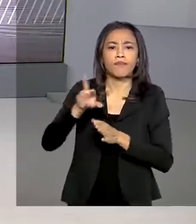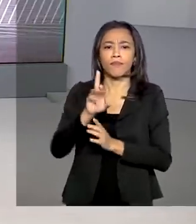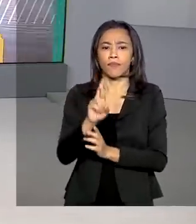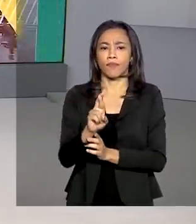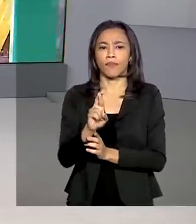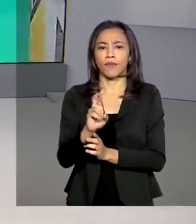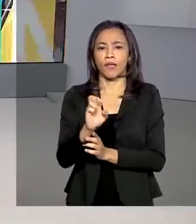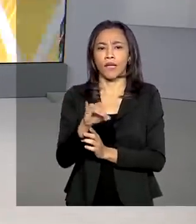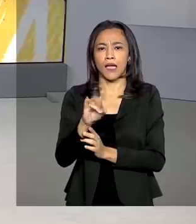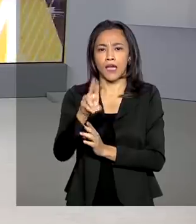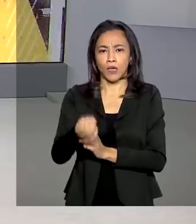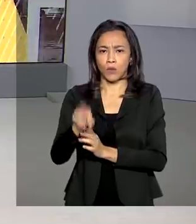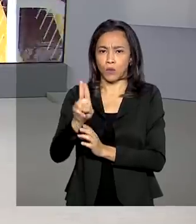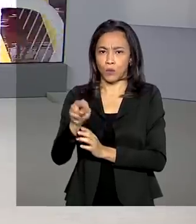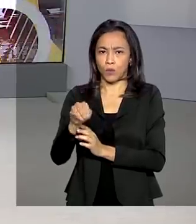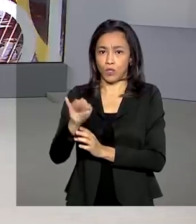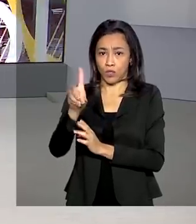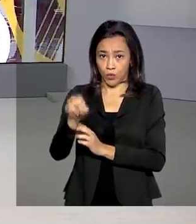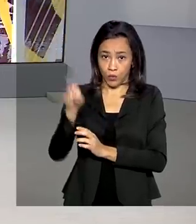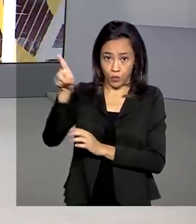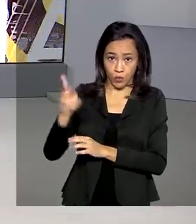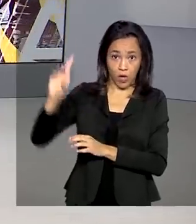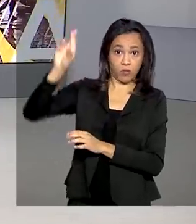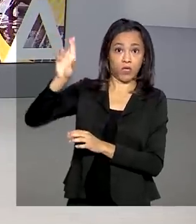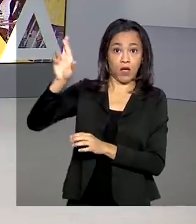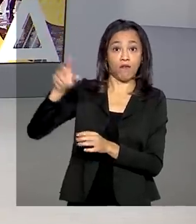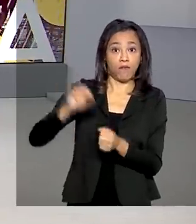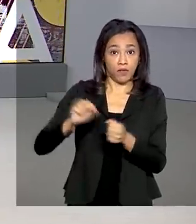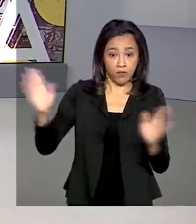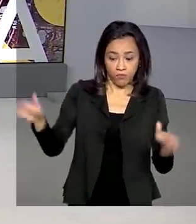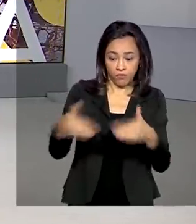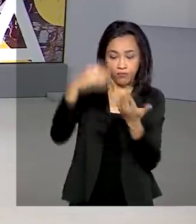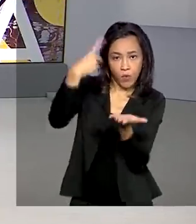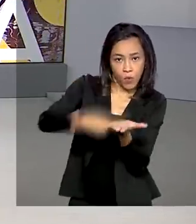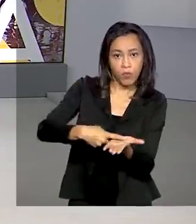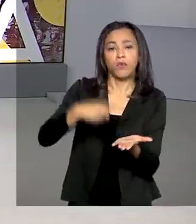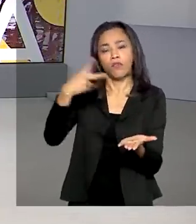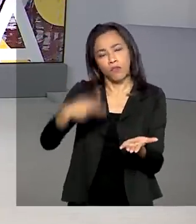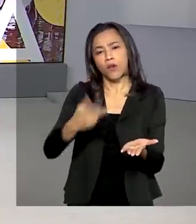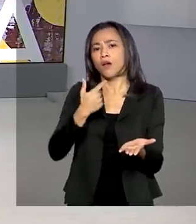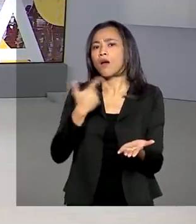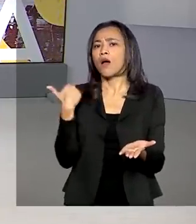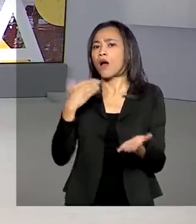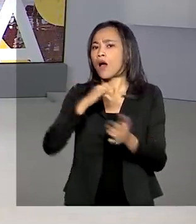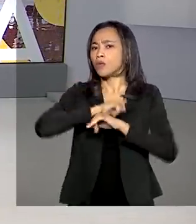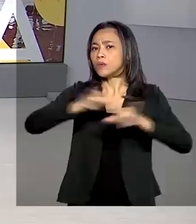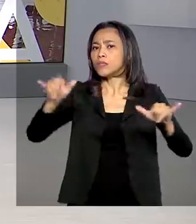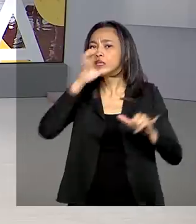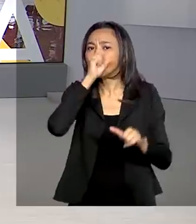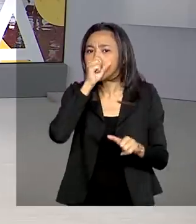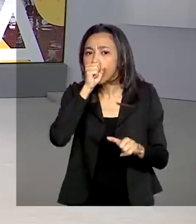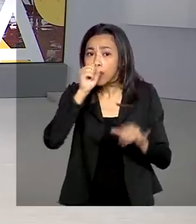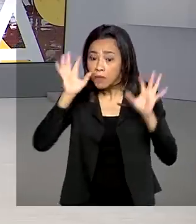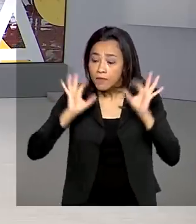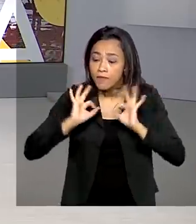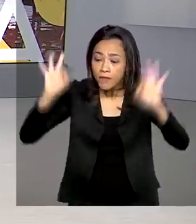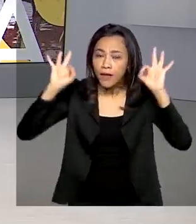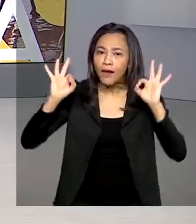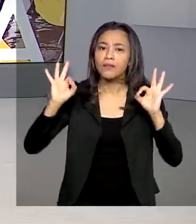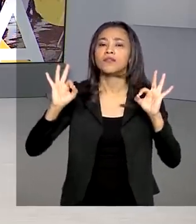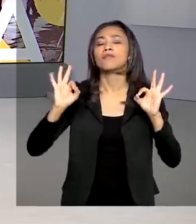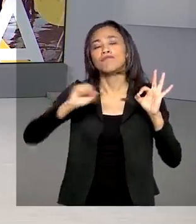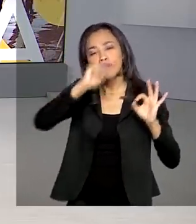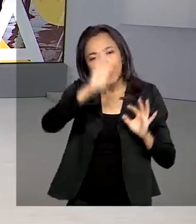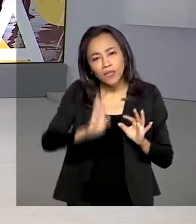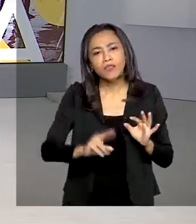fase final de testes. O acordo foi anunciado neste sábado pelo Ministério da Saúde. Quando a eficácia for comprovada, o